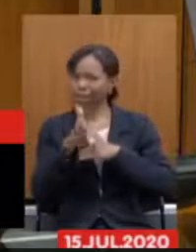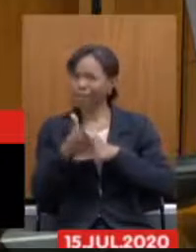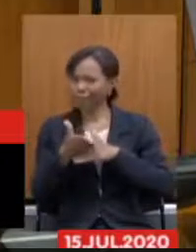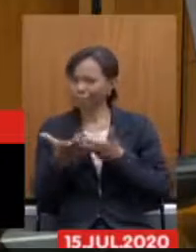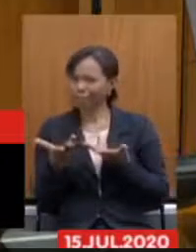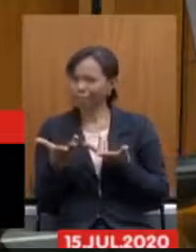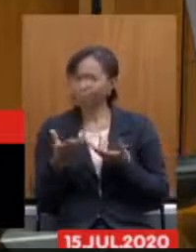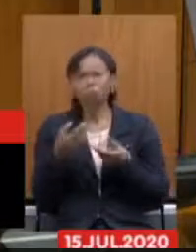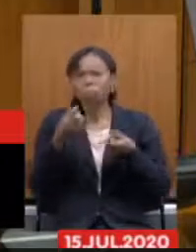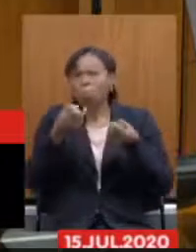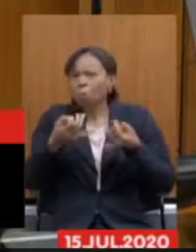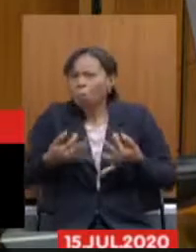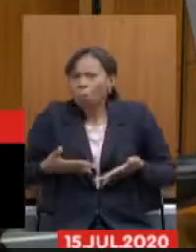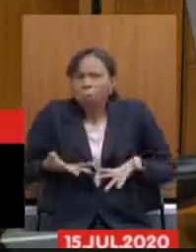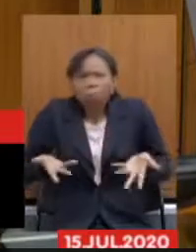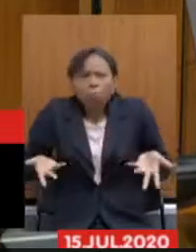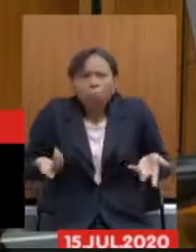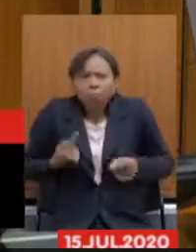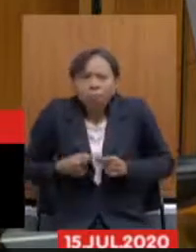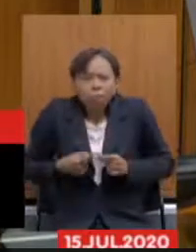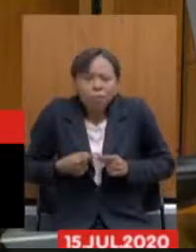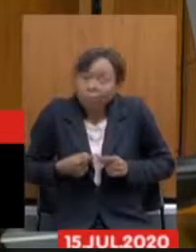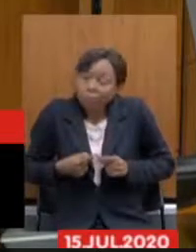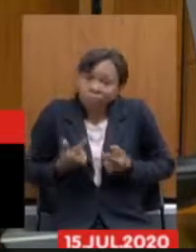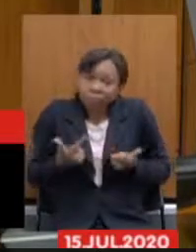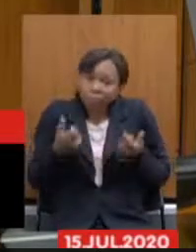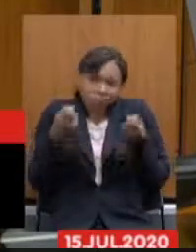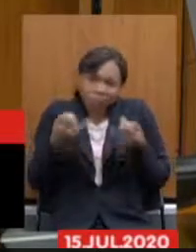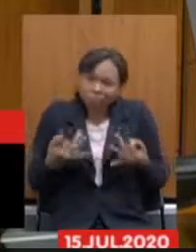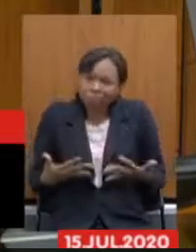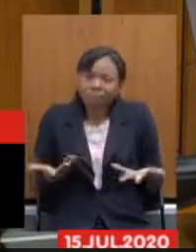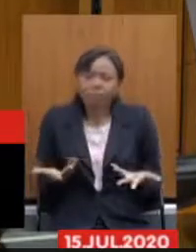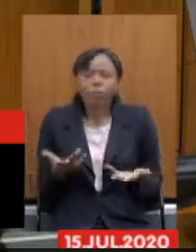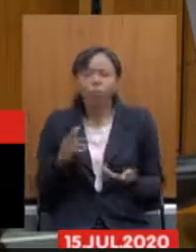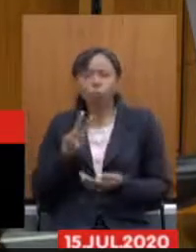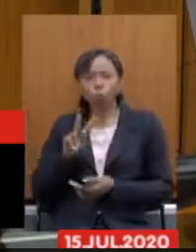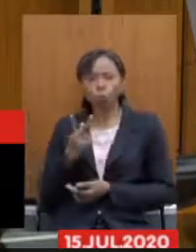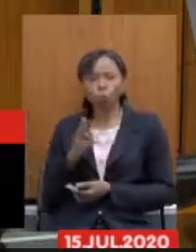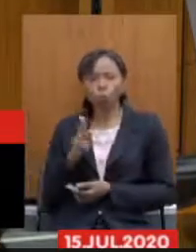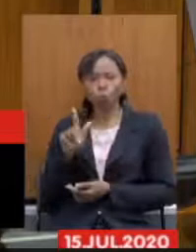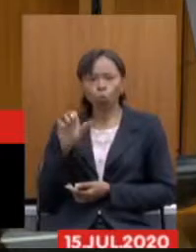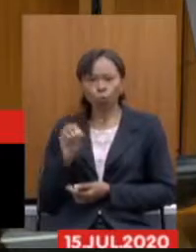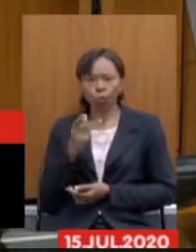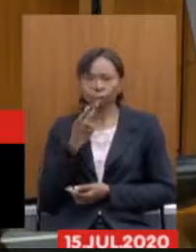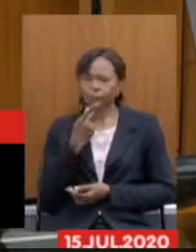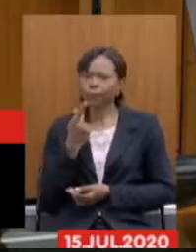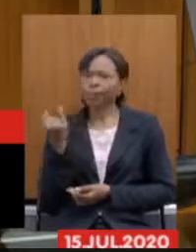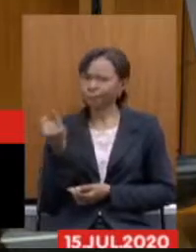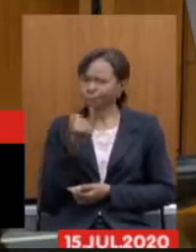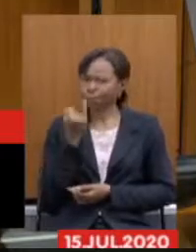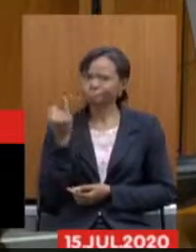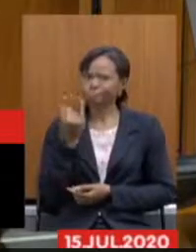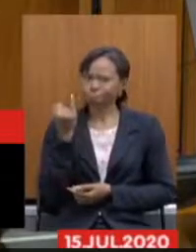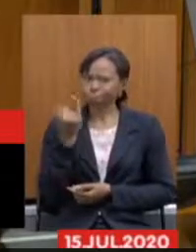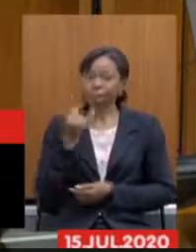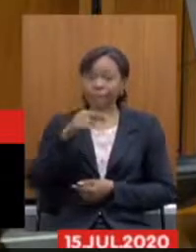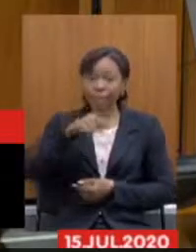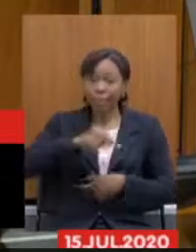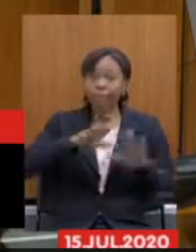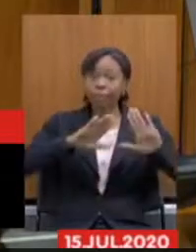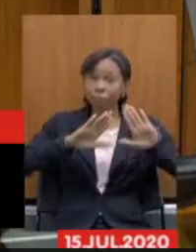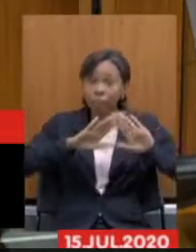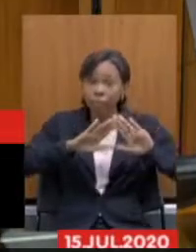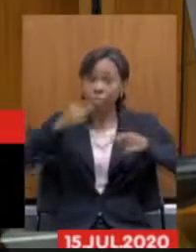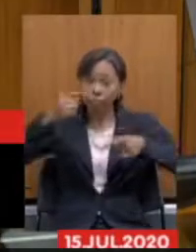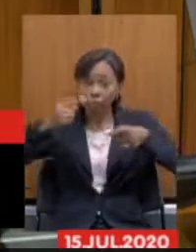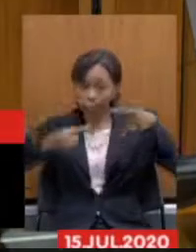explica o porquê disso mas dentro do que o Hugo falou aqui eu acho importante e eu acho que é importante essa casa levantar esse